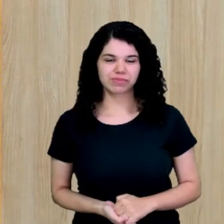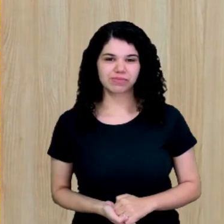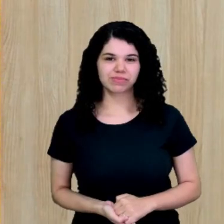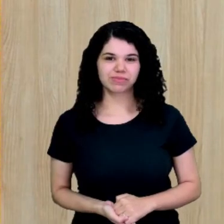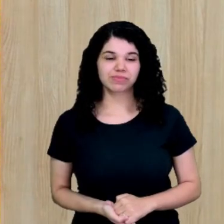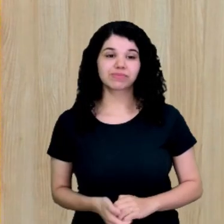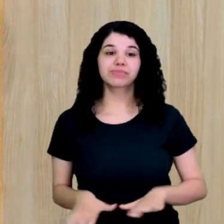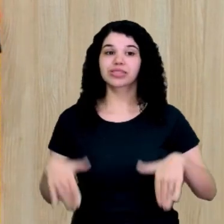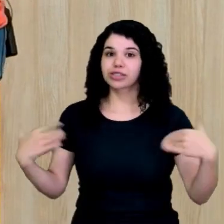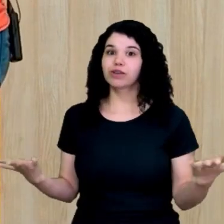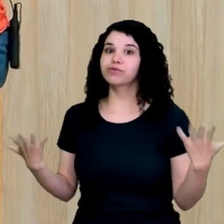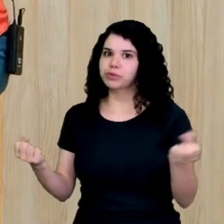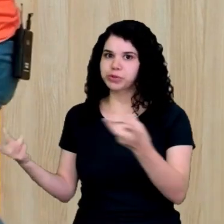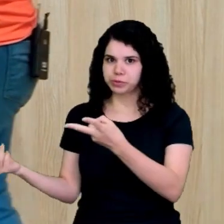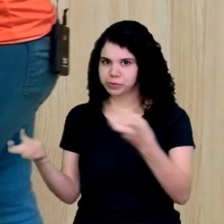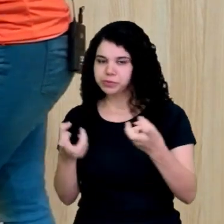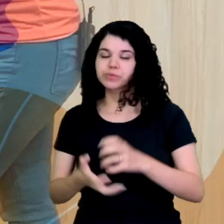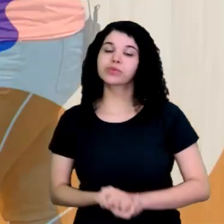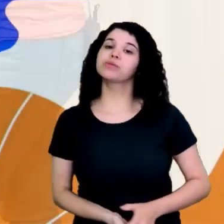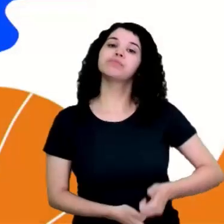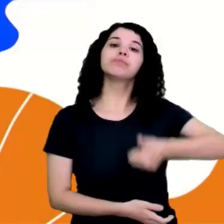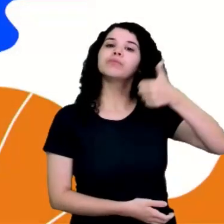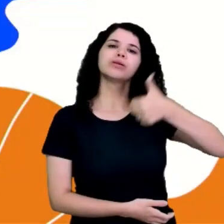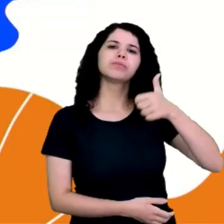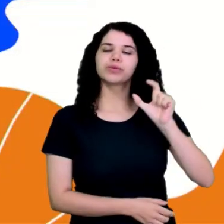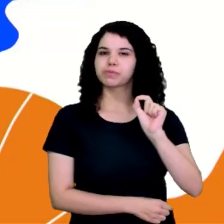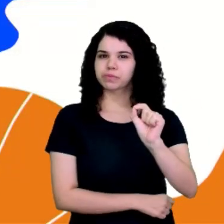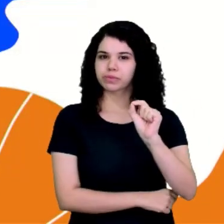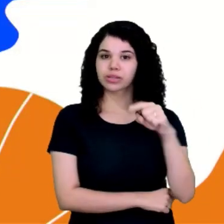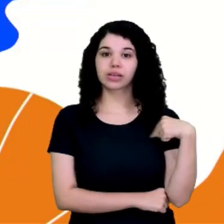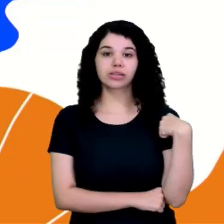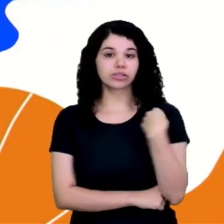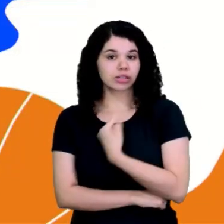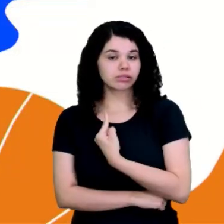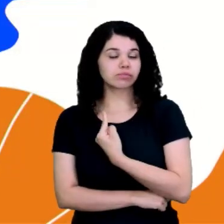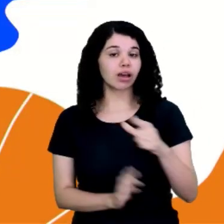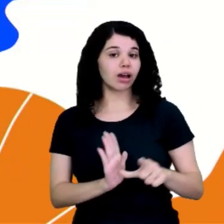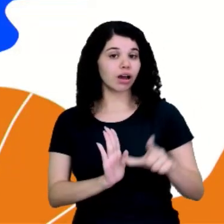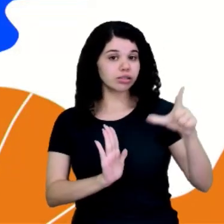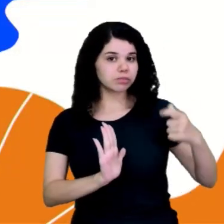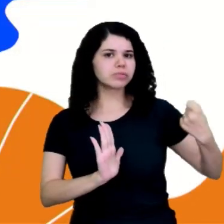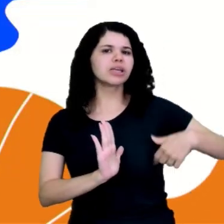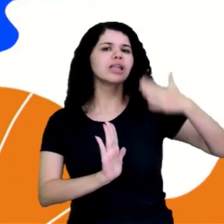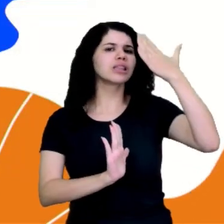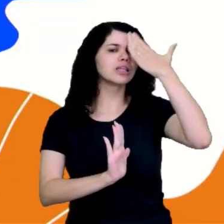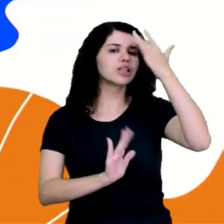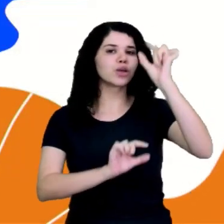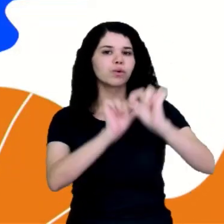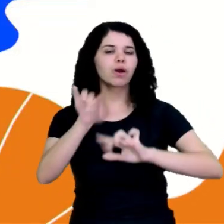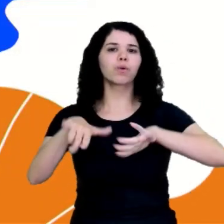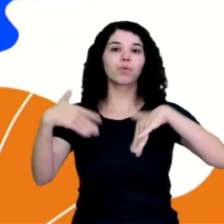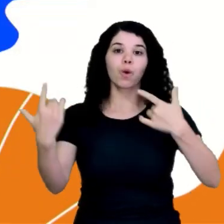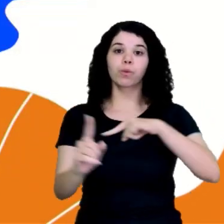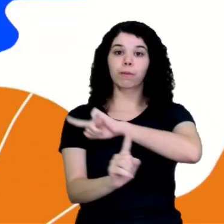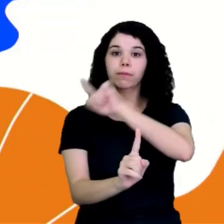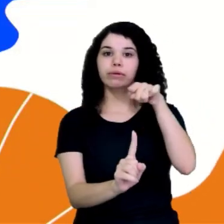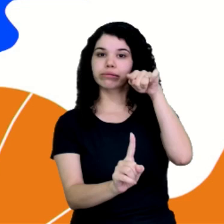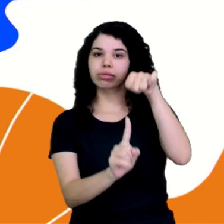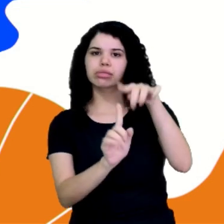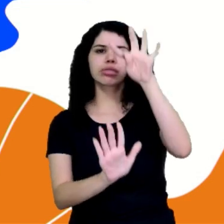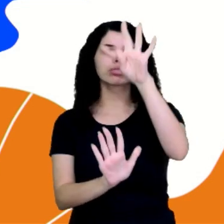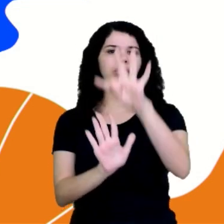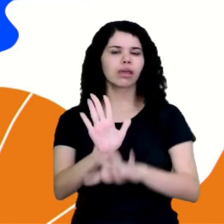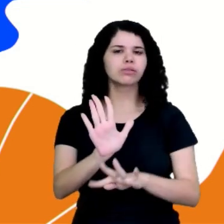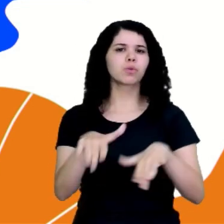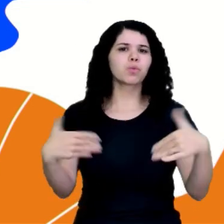Então vamos lá. Primeira coisa, a gente precisa entender para que servem os textos, ou seja, por que